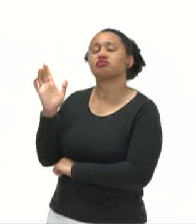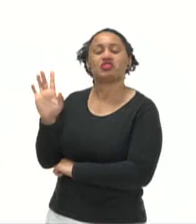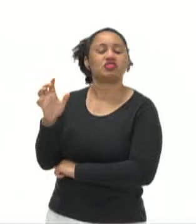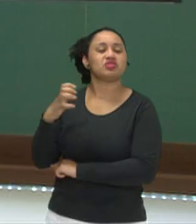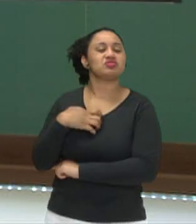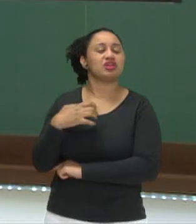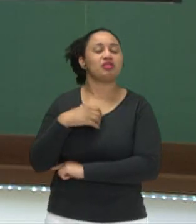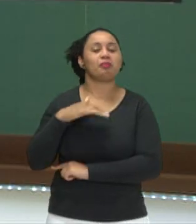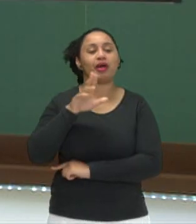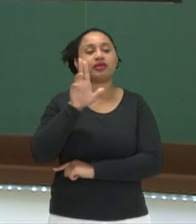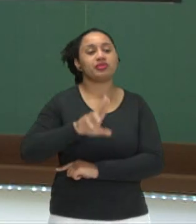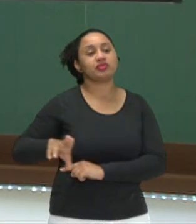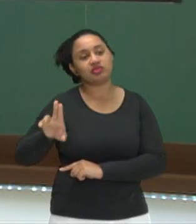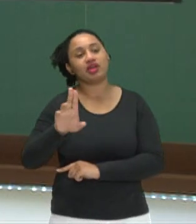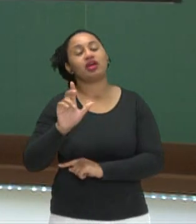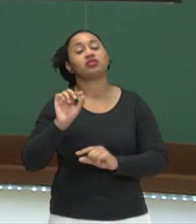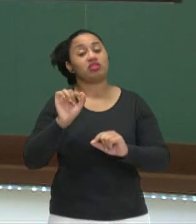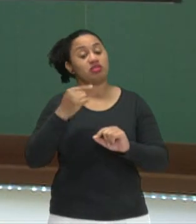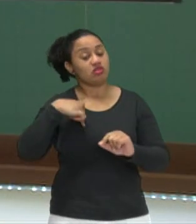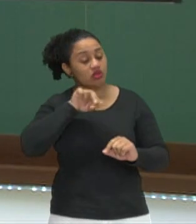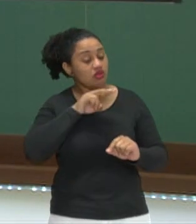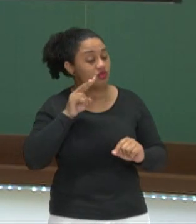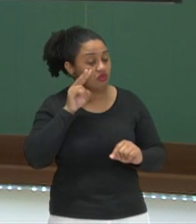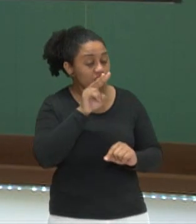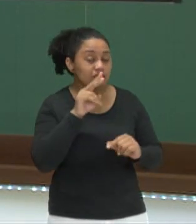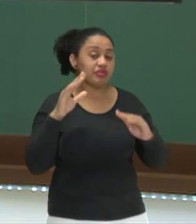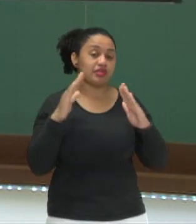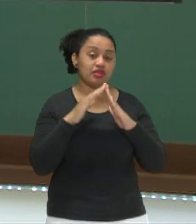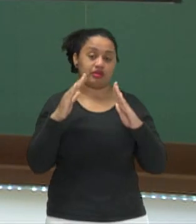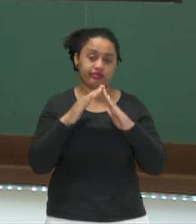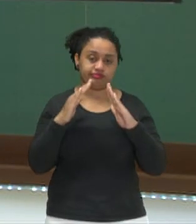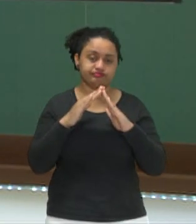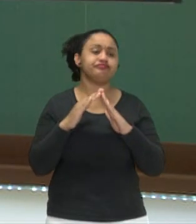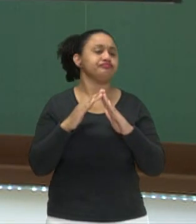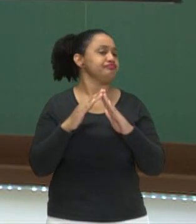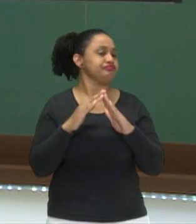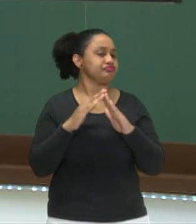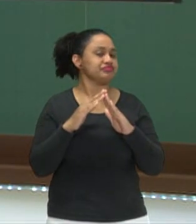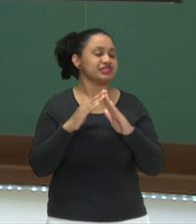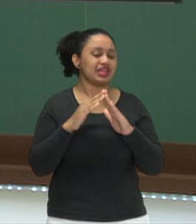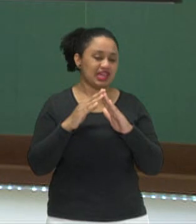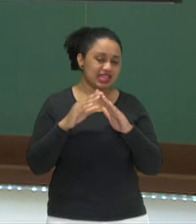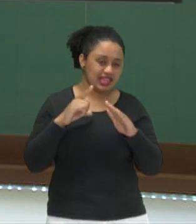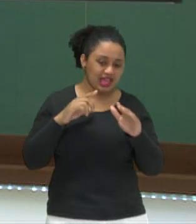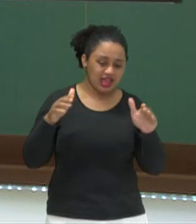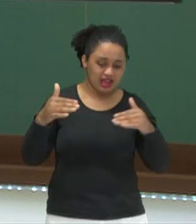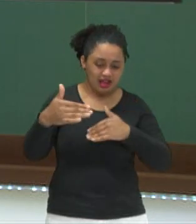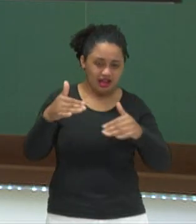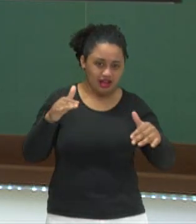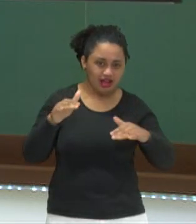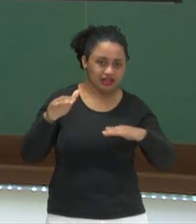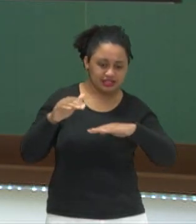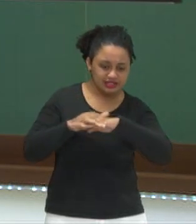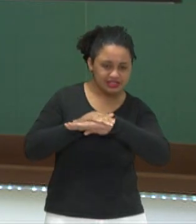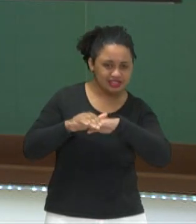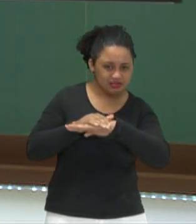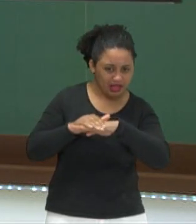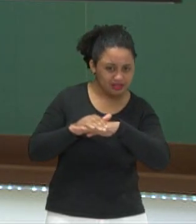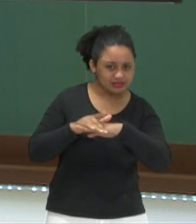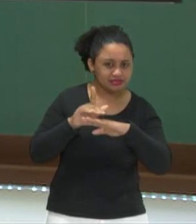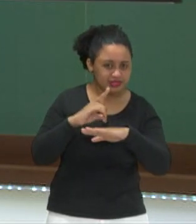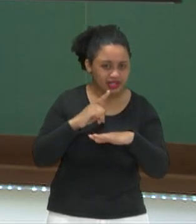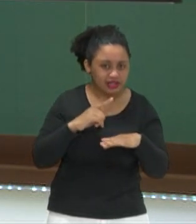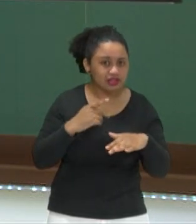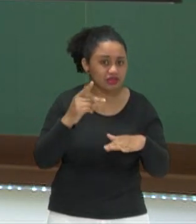mais utilizado e que a gente vai mais ver dentro da nossa casa. Dificilmente uma casa não tenha uma caixinha, por exemplo, de